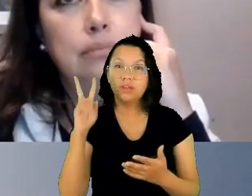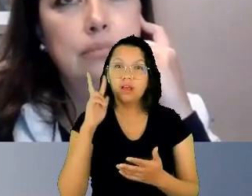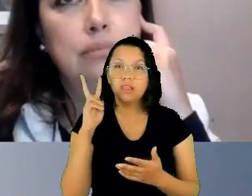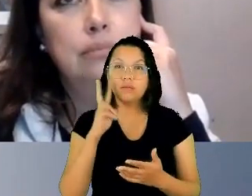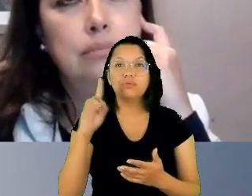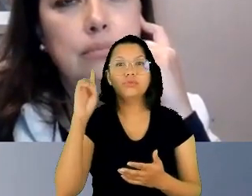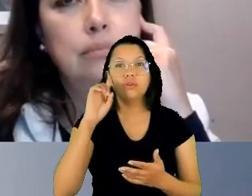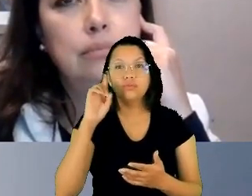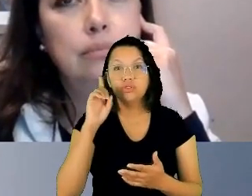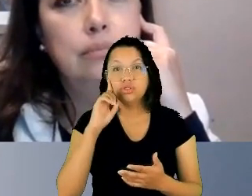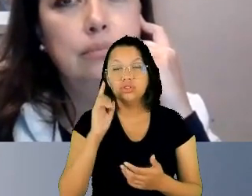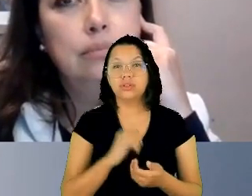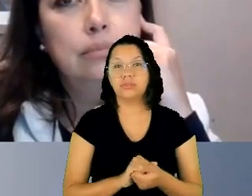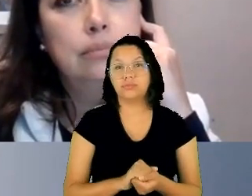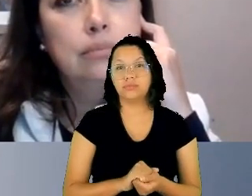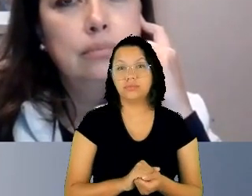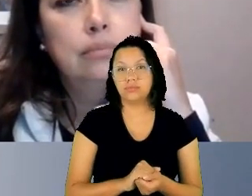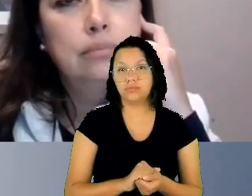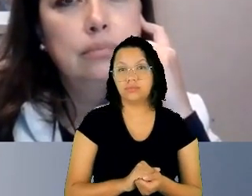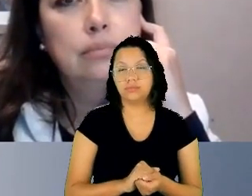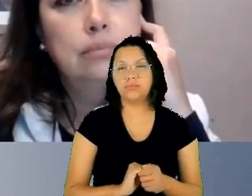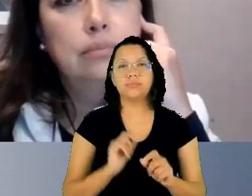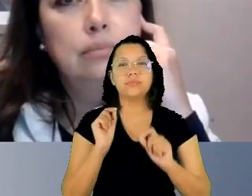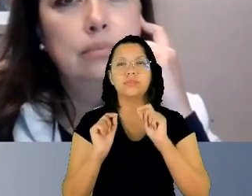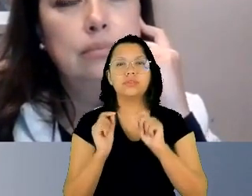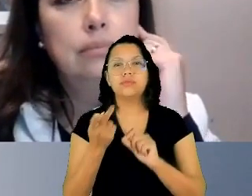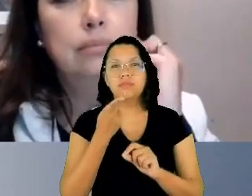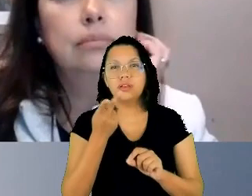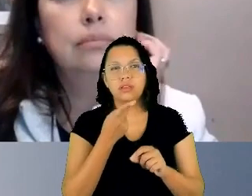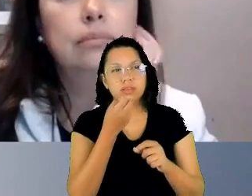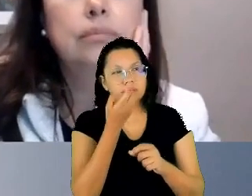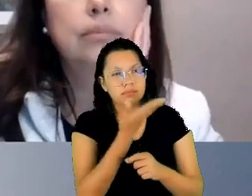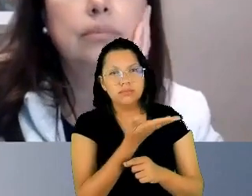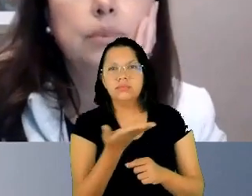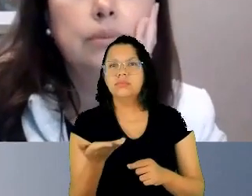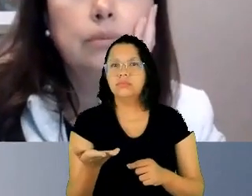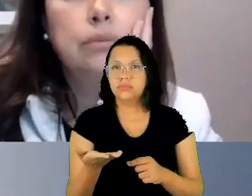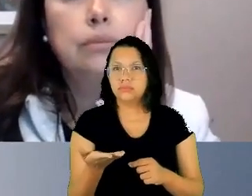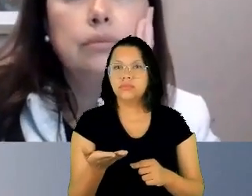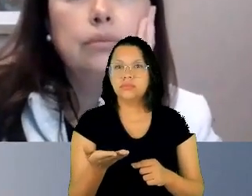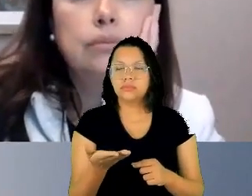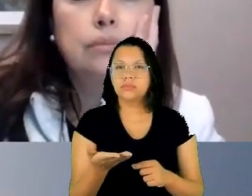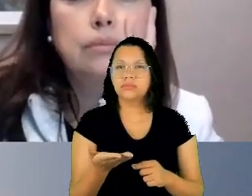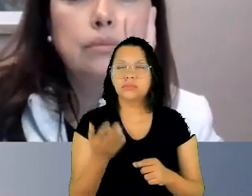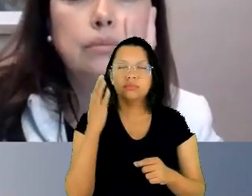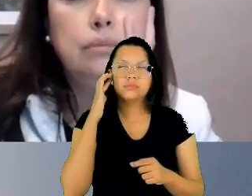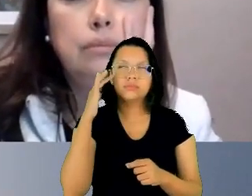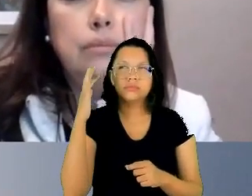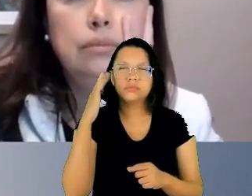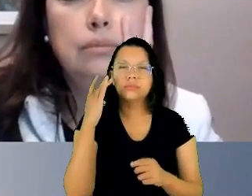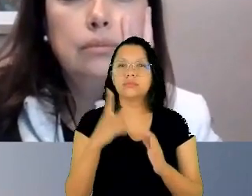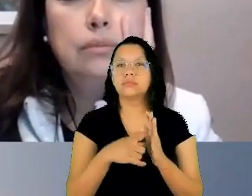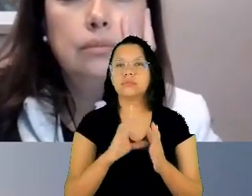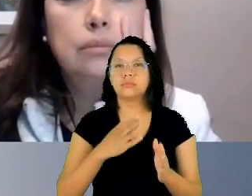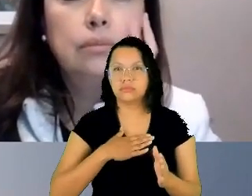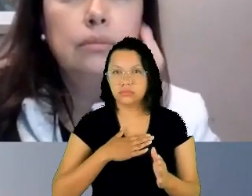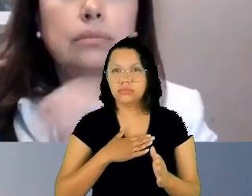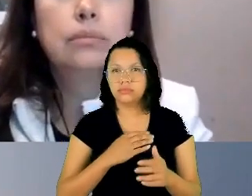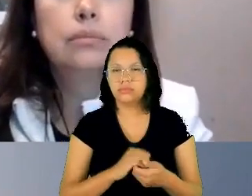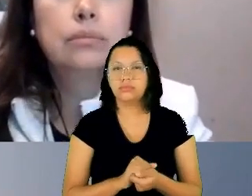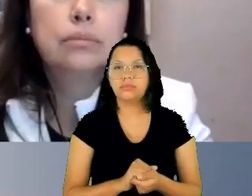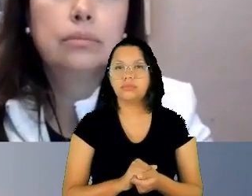o que foi tão bem dito aqui é nas reflexões anteriores, é ver no outro um igual em